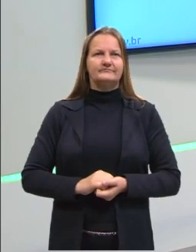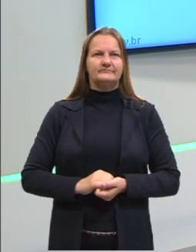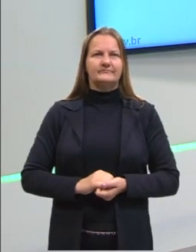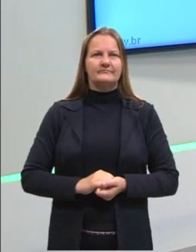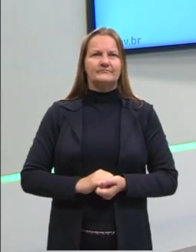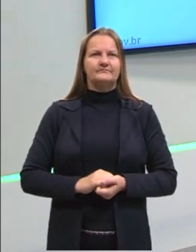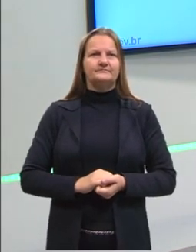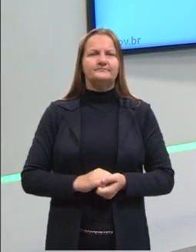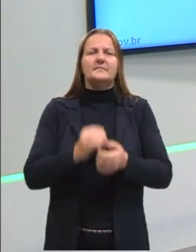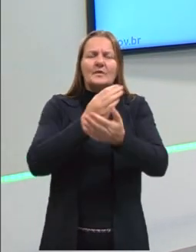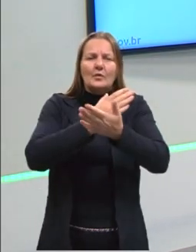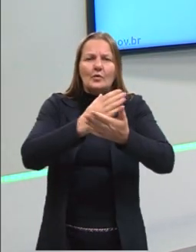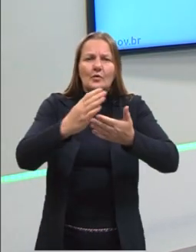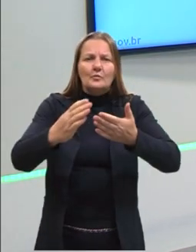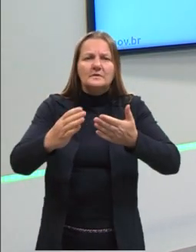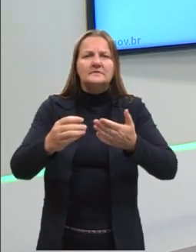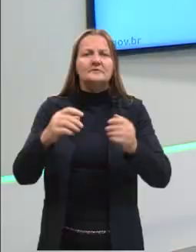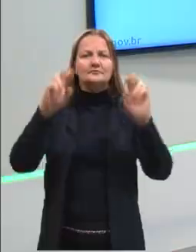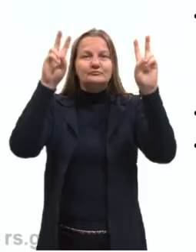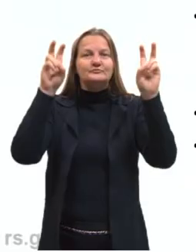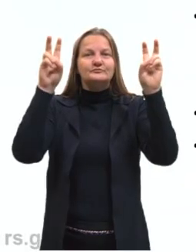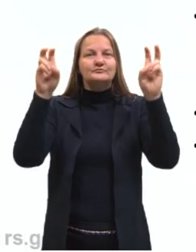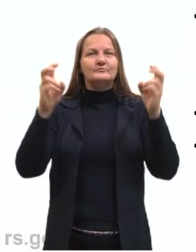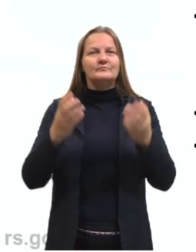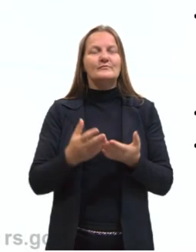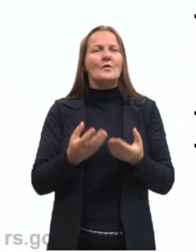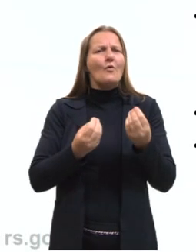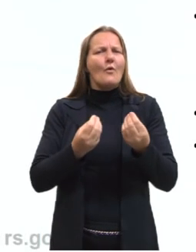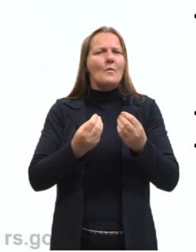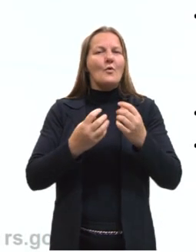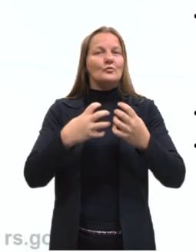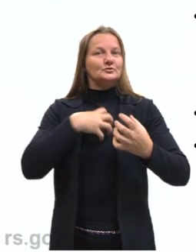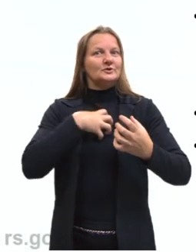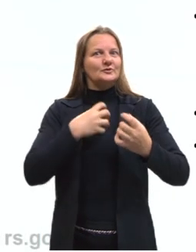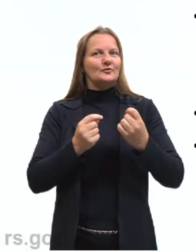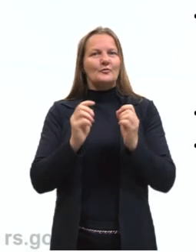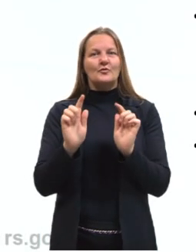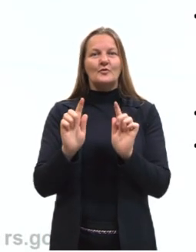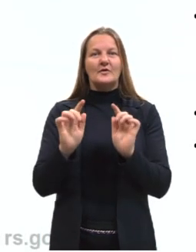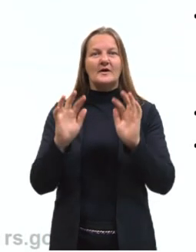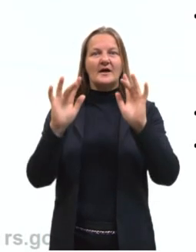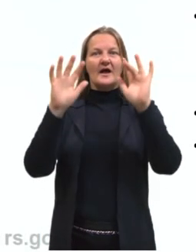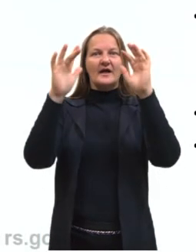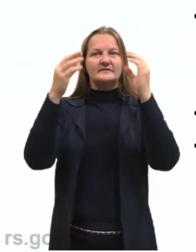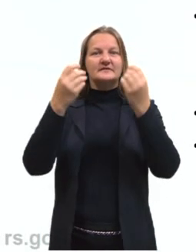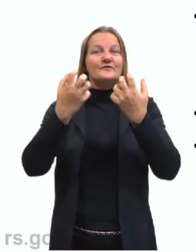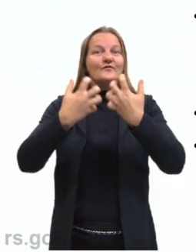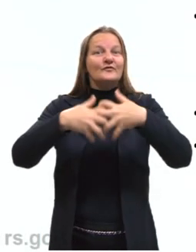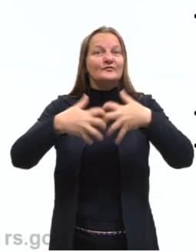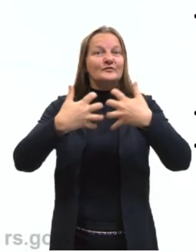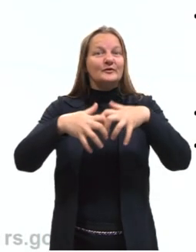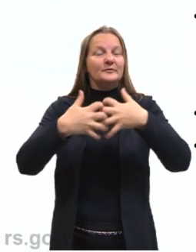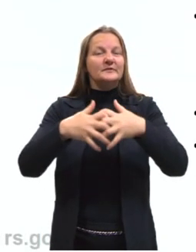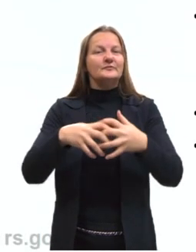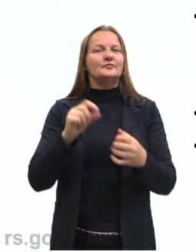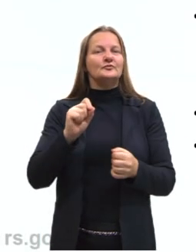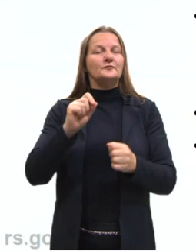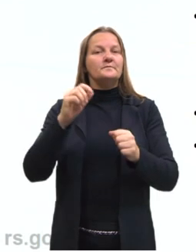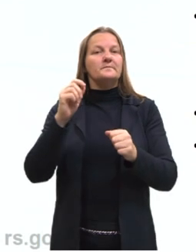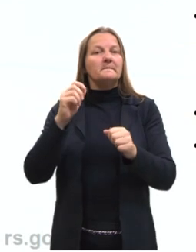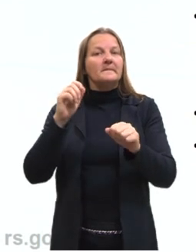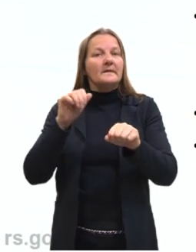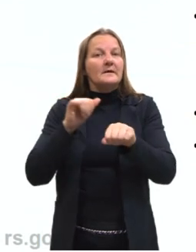Bom, então para começar esse assunto, comportamento térmico dos gases, um acontecimento histórico foi bem